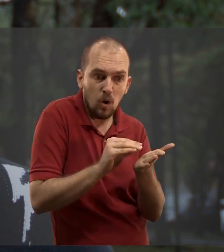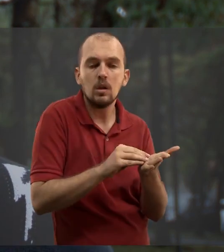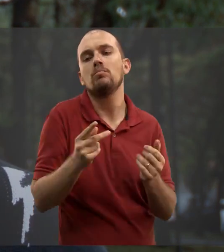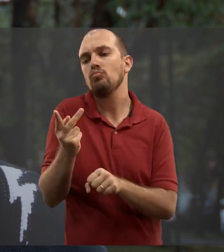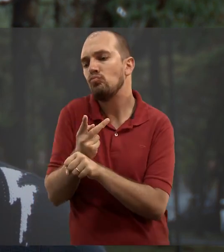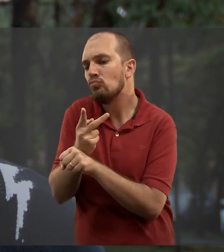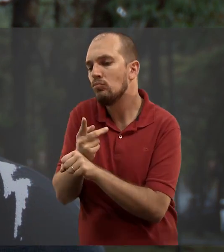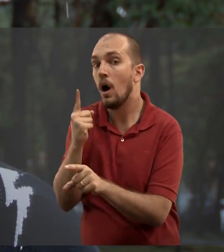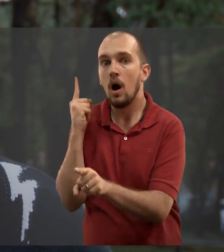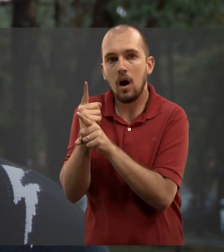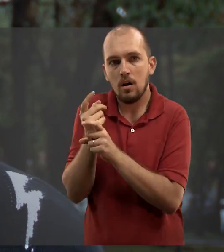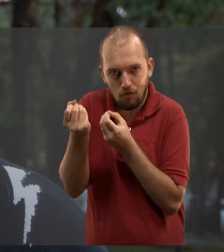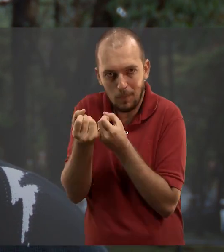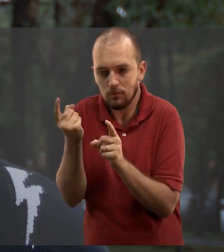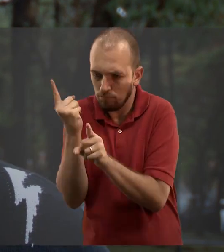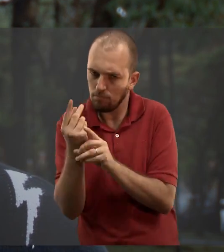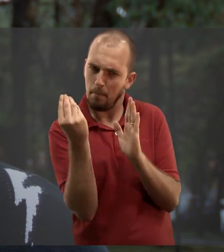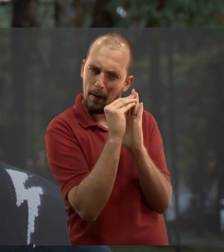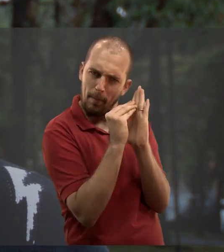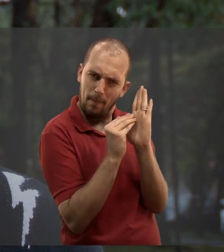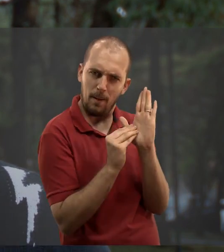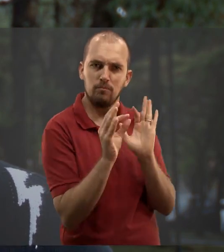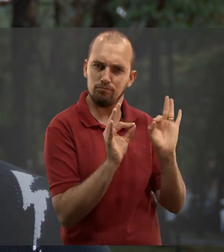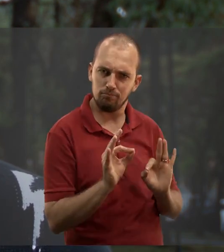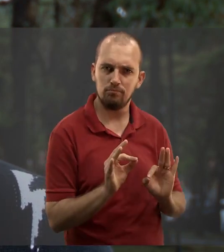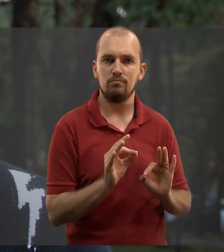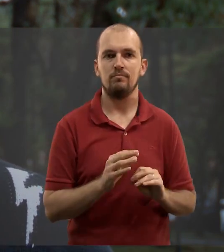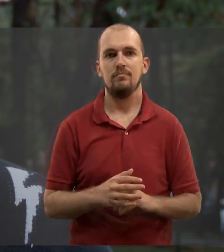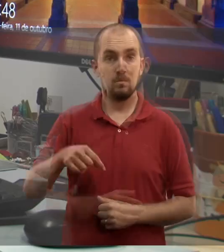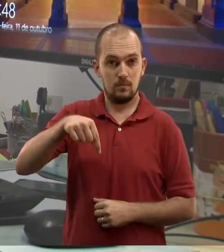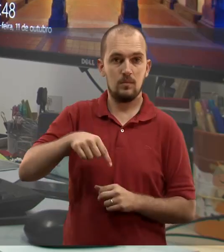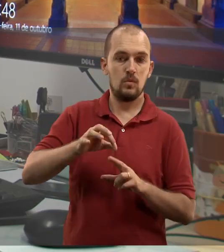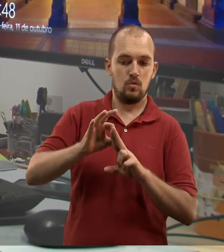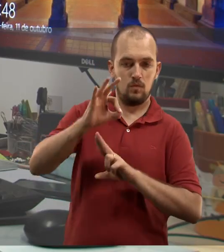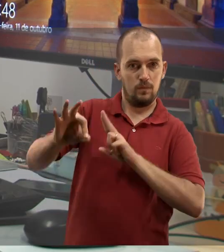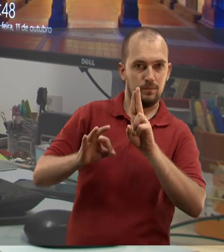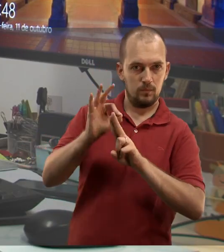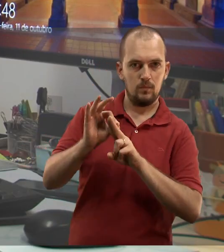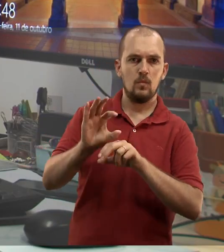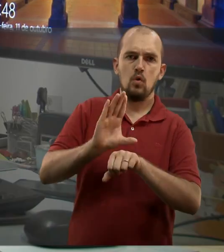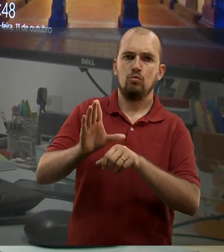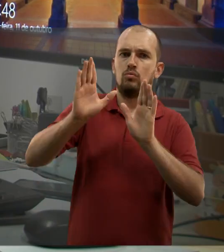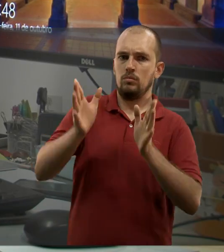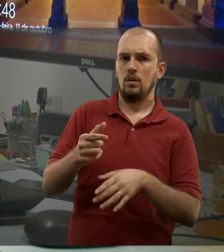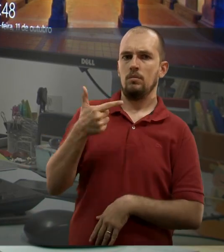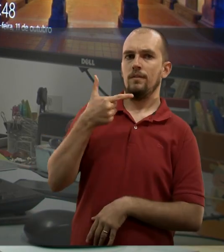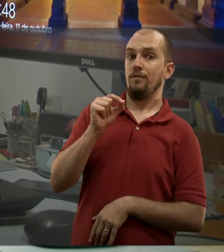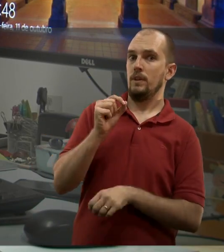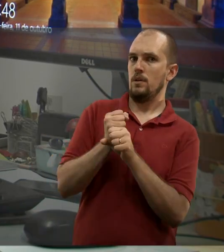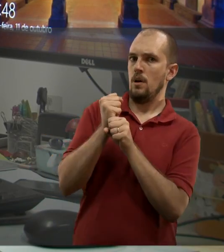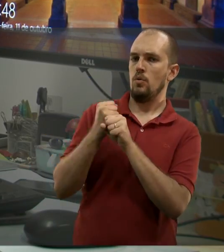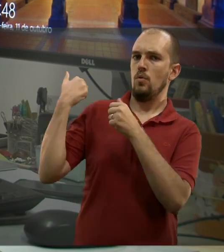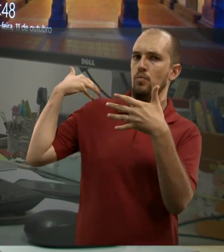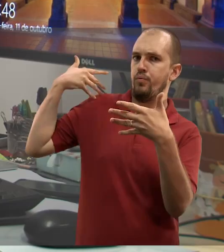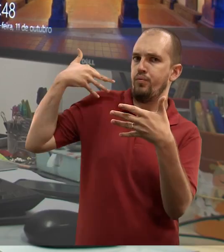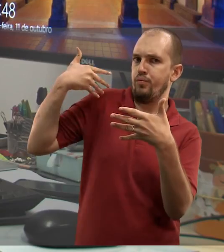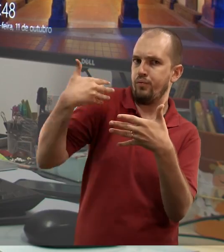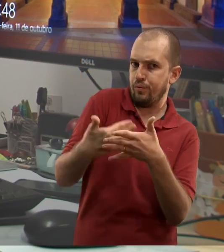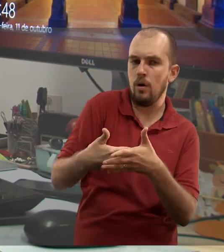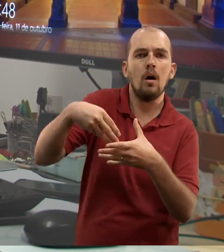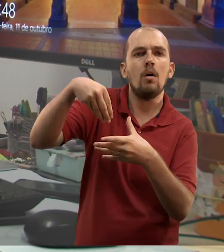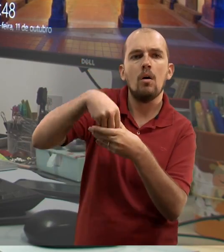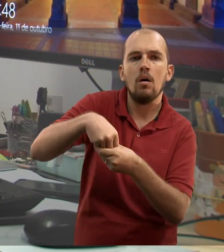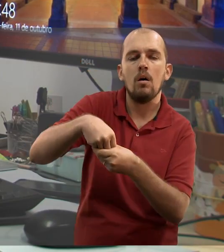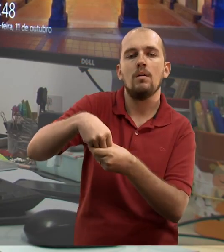disseminar e recuperar toda a informação registrada em qualquer suporte. Aqui na Universidade Federal de São Carlos o curso é ofertado há